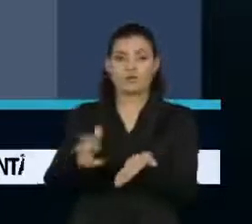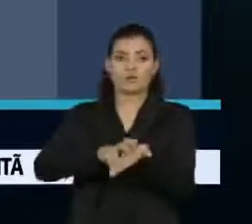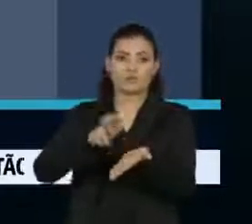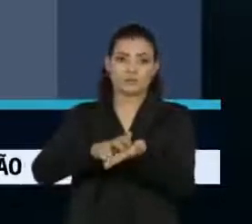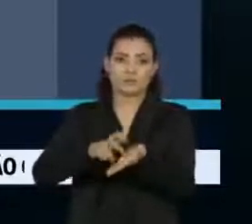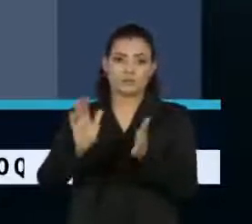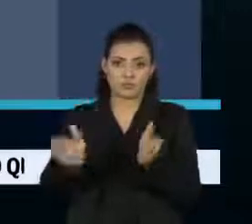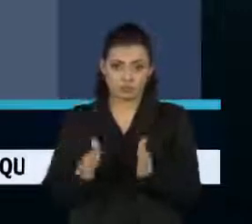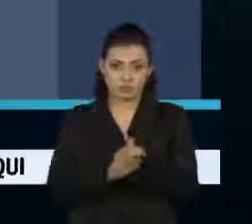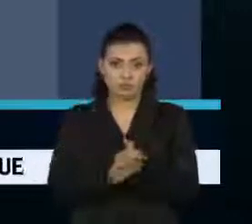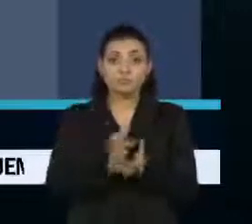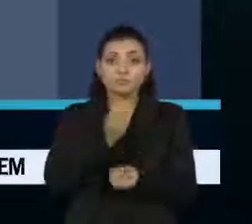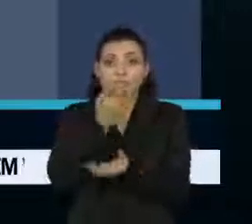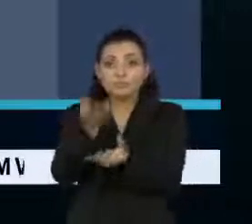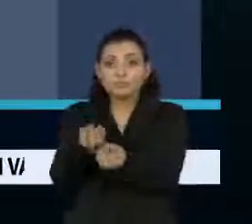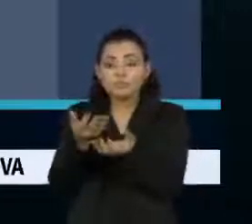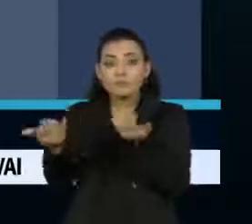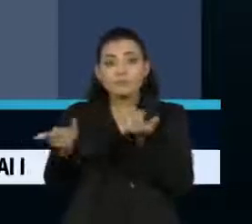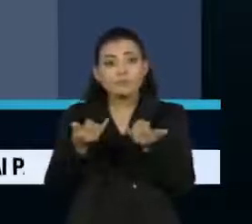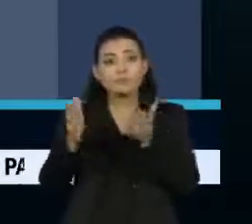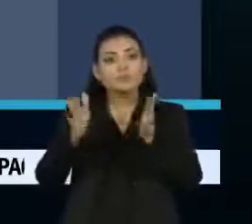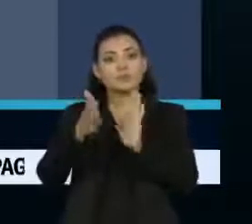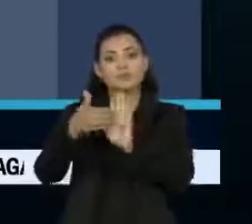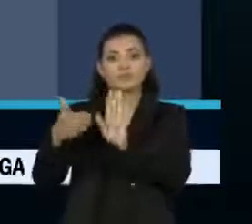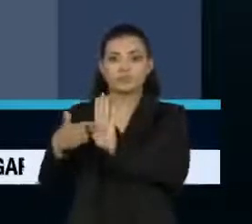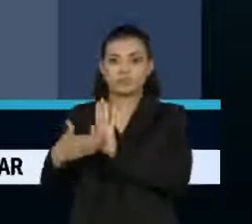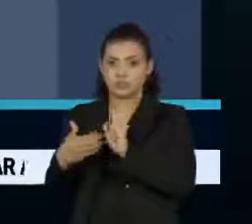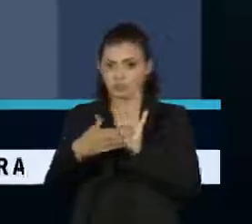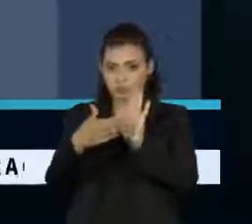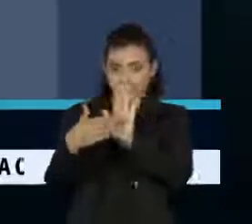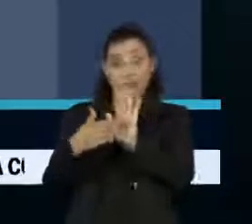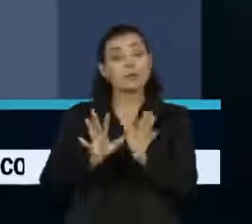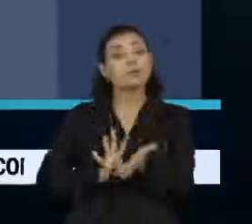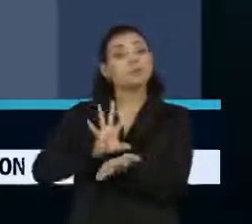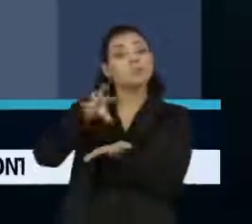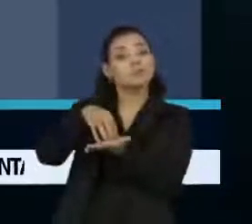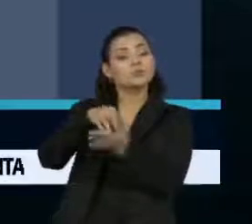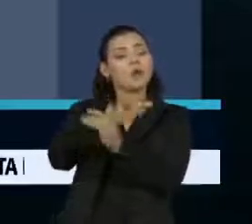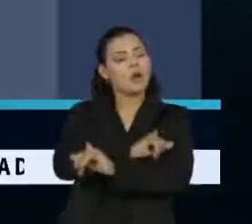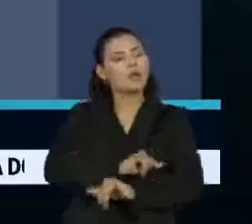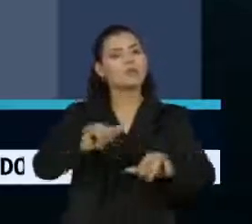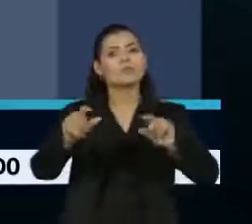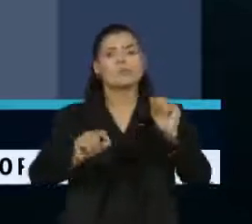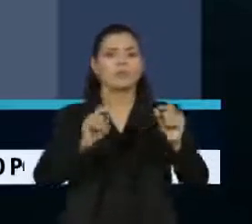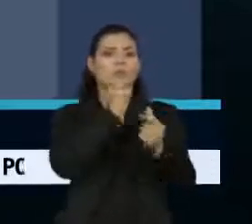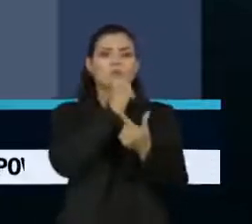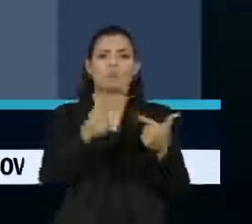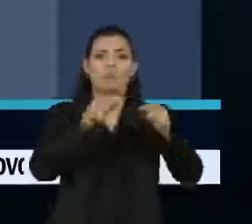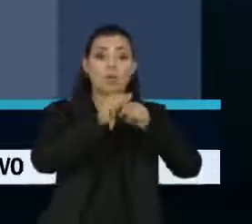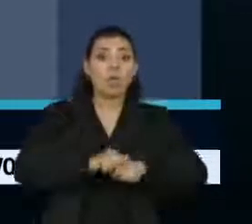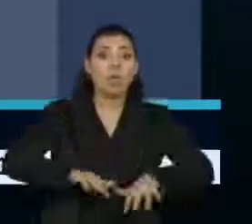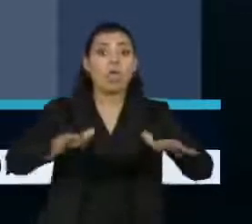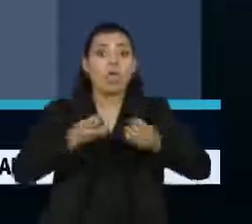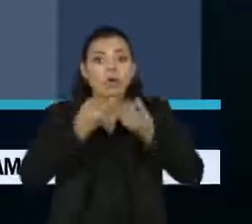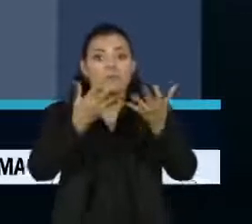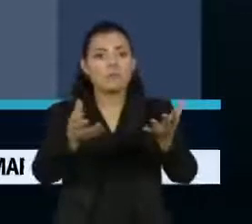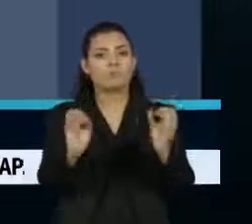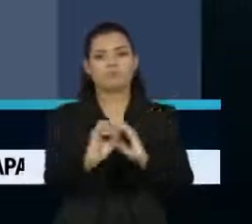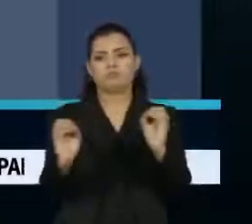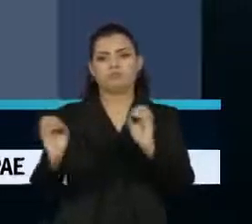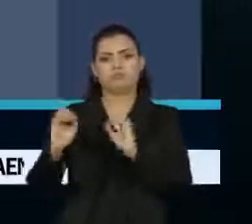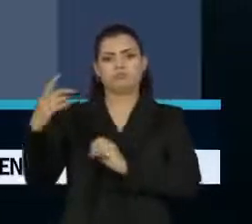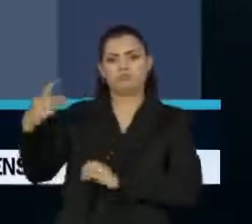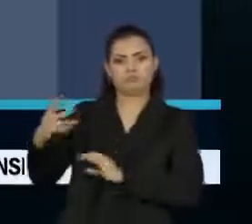de manhã e que as informações foram removidas. A instituição afirmou ainda que não houve divulgação de dados pelo